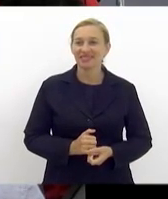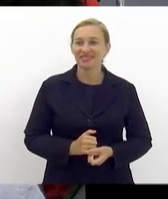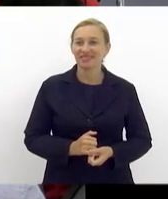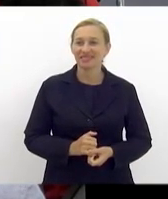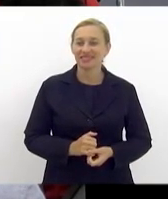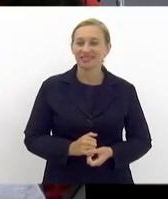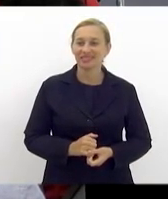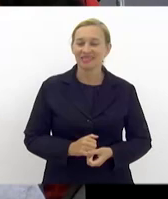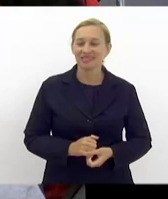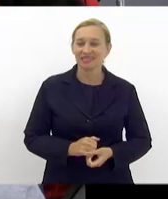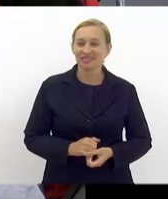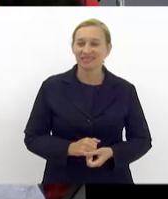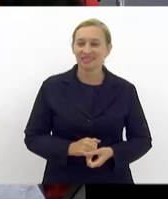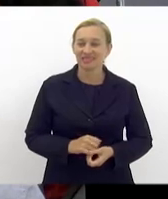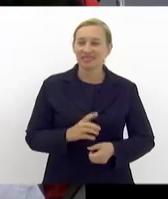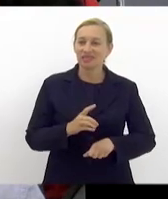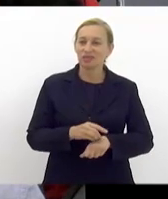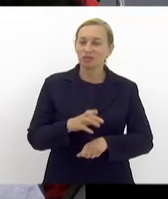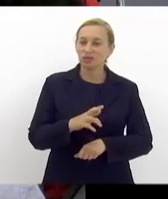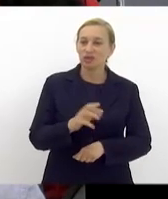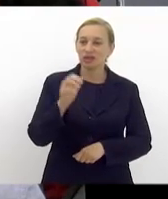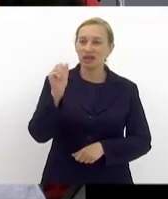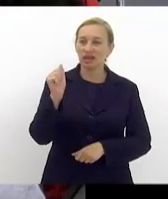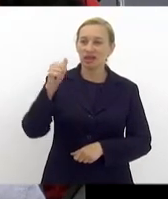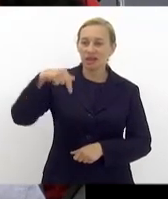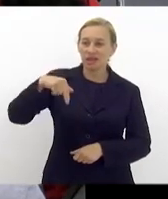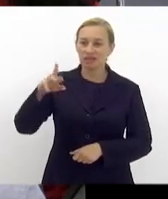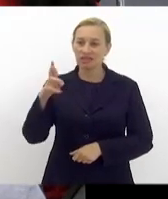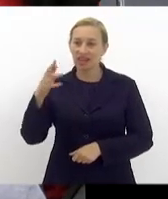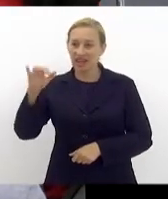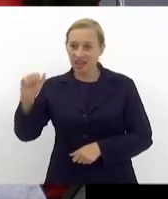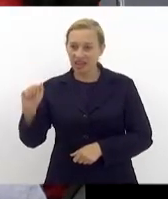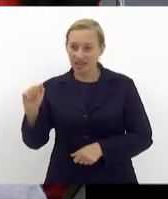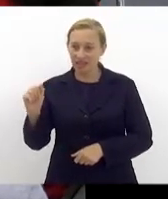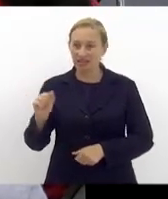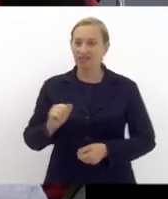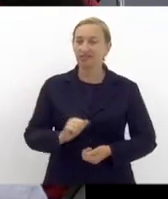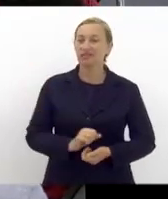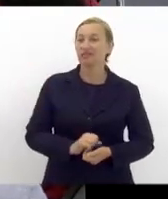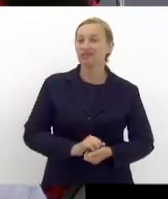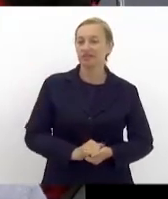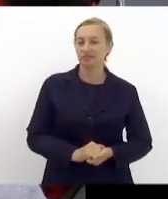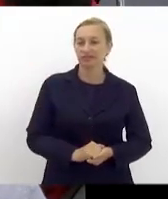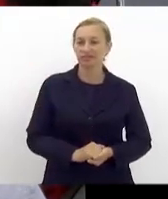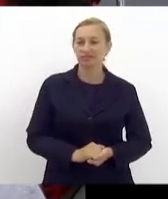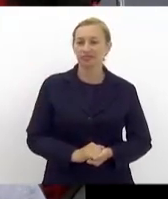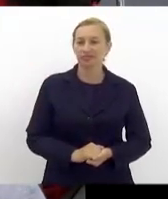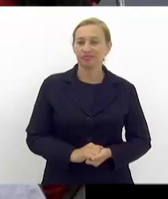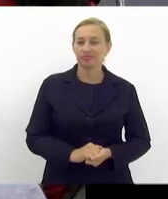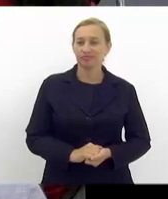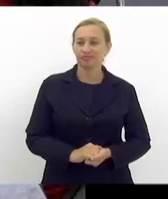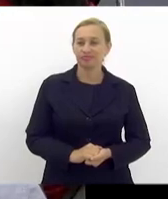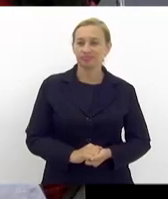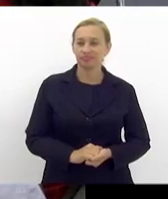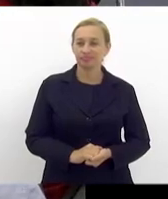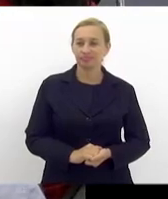a doutora Andréia Assis. Está aí a doutora Andréia? Vem aqui a doutora Andréia. Eu vou